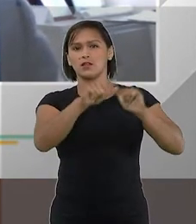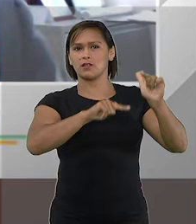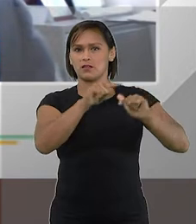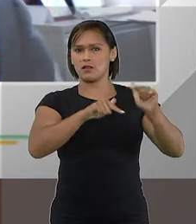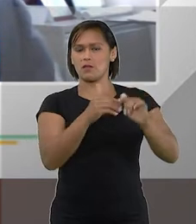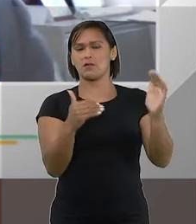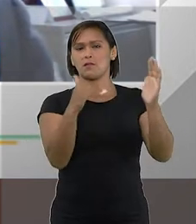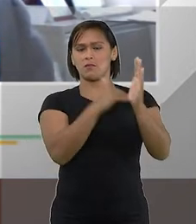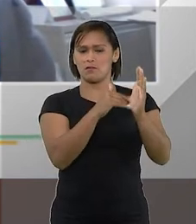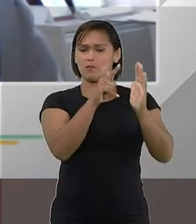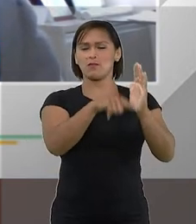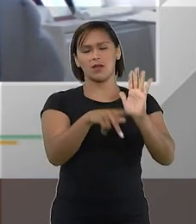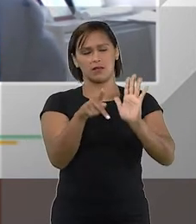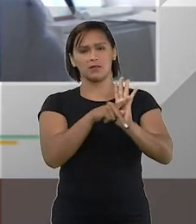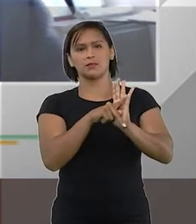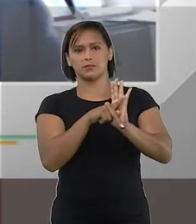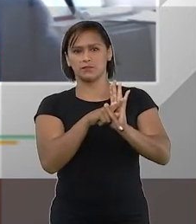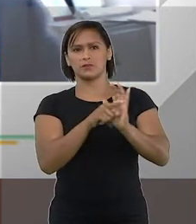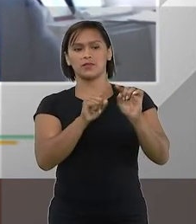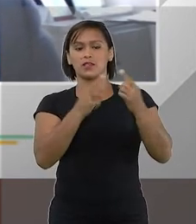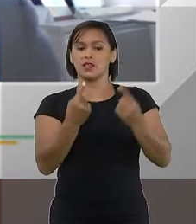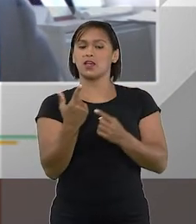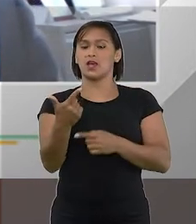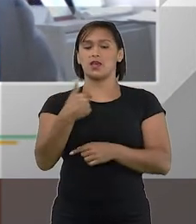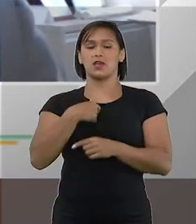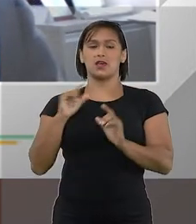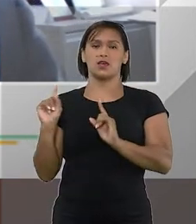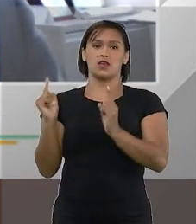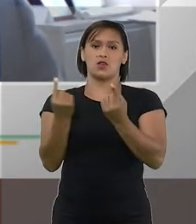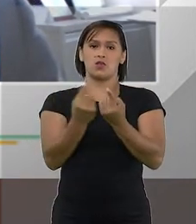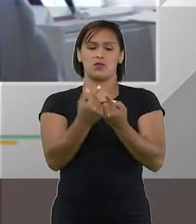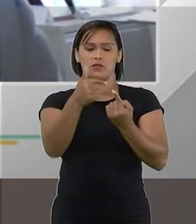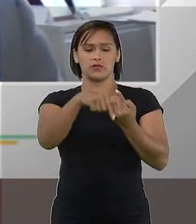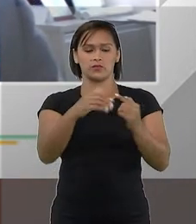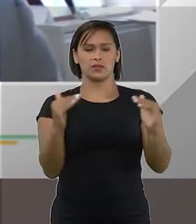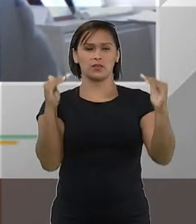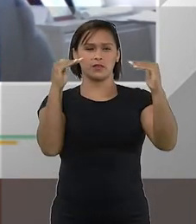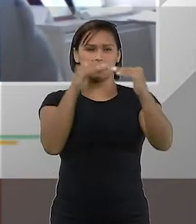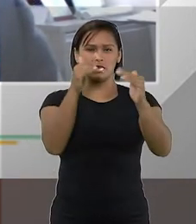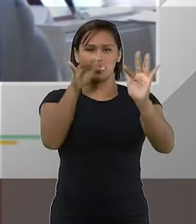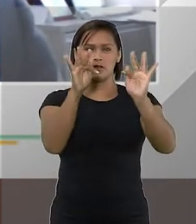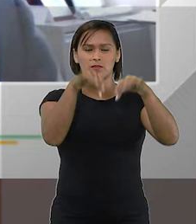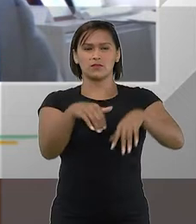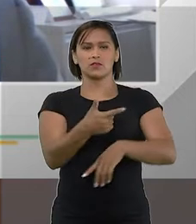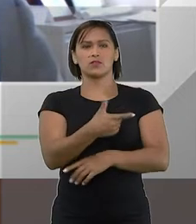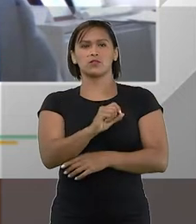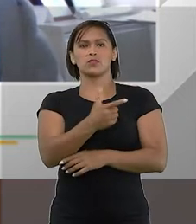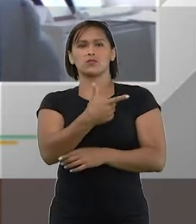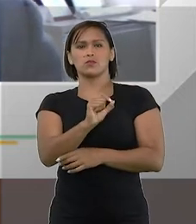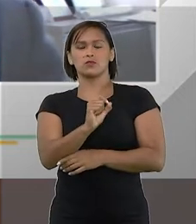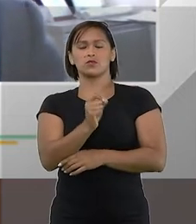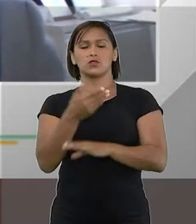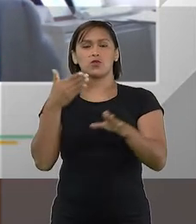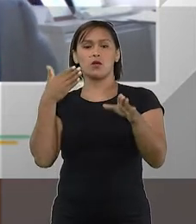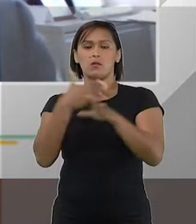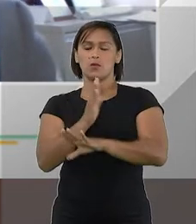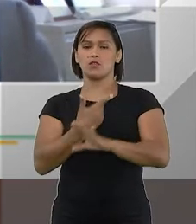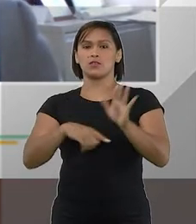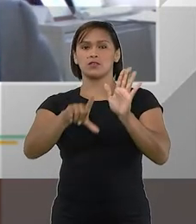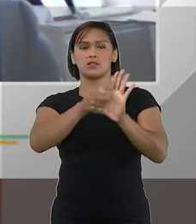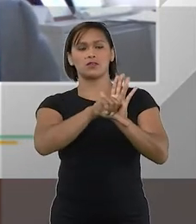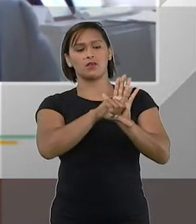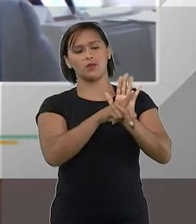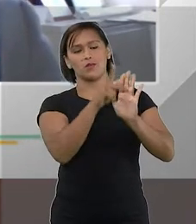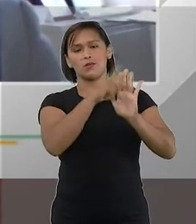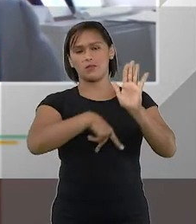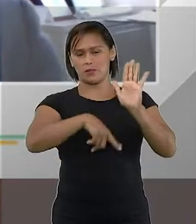ele pertence, que é a Câmara dos Deputados. E nós, então, chegamos ao final de 2020 com a aprovação de uma